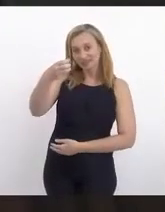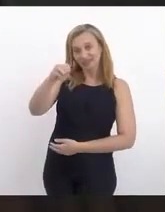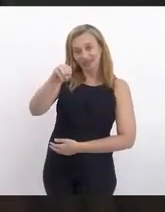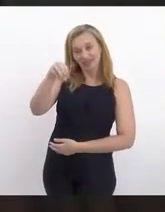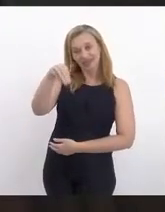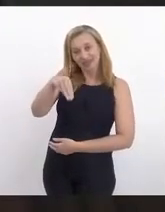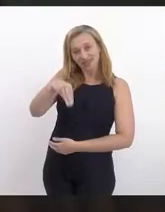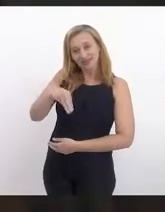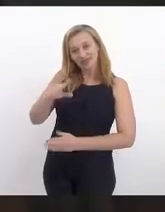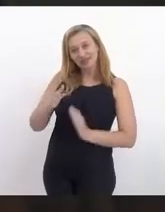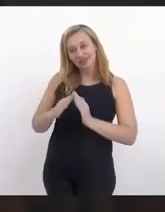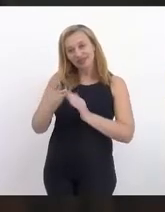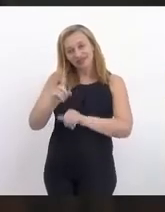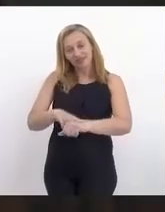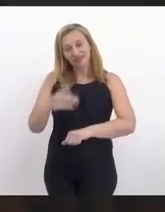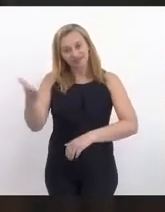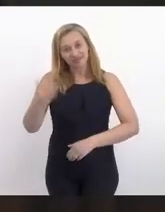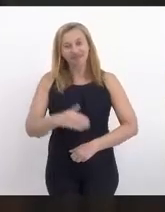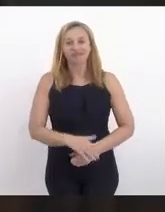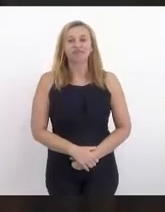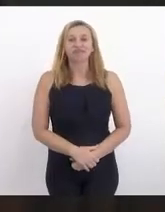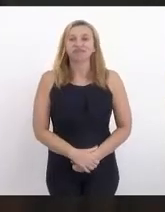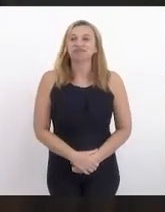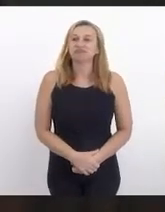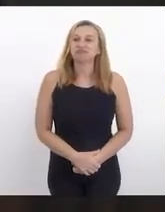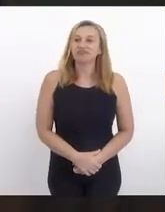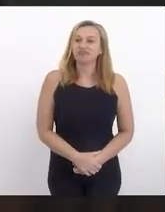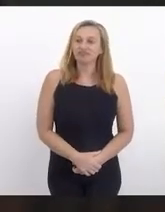de 10 minutos no tempo regimental.